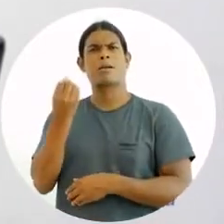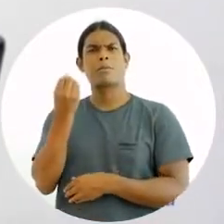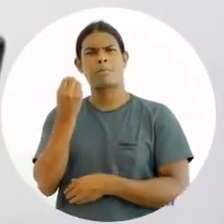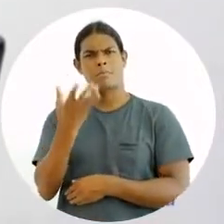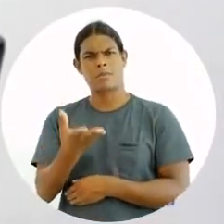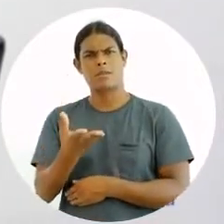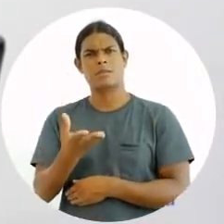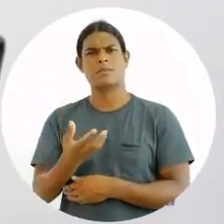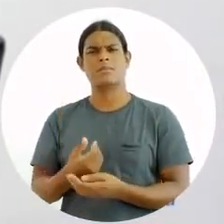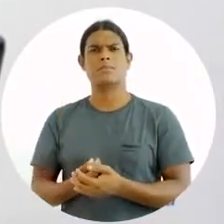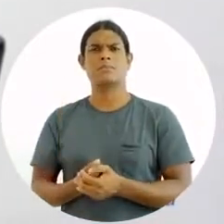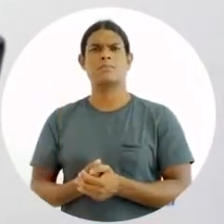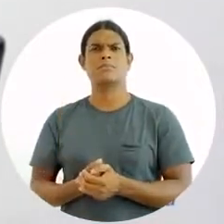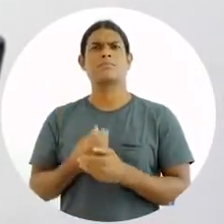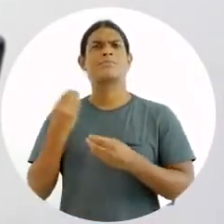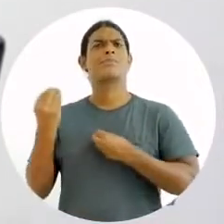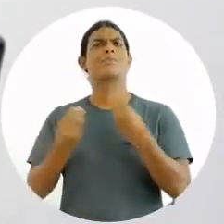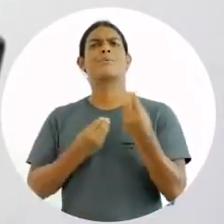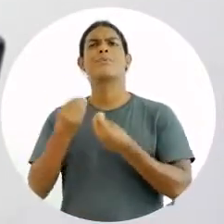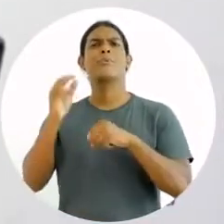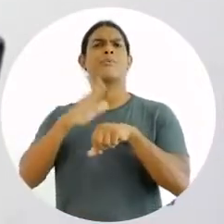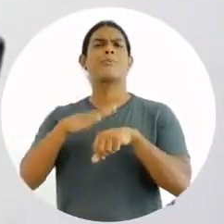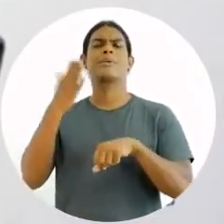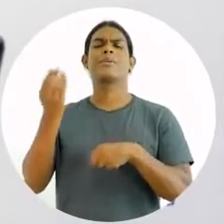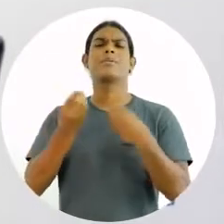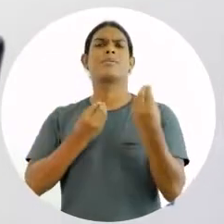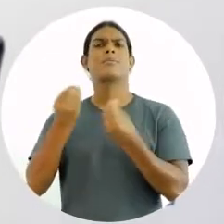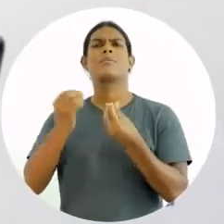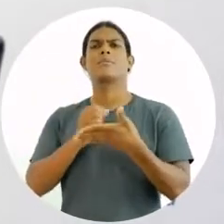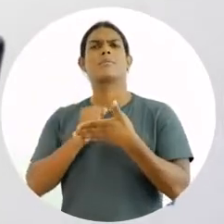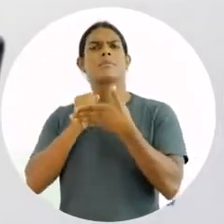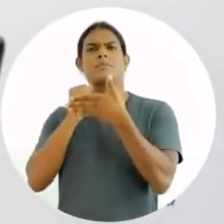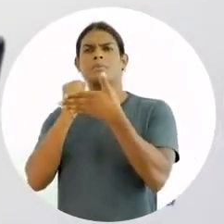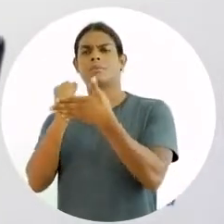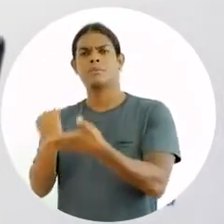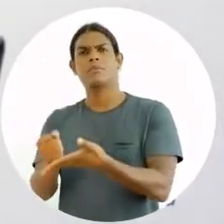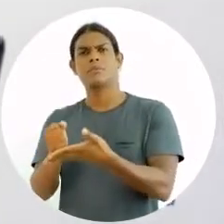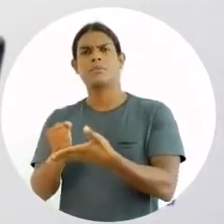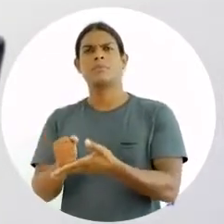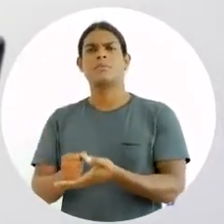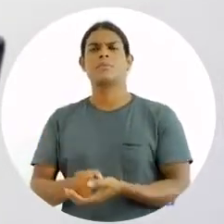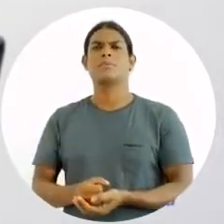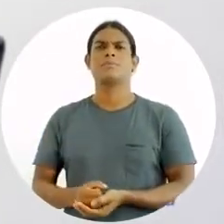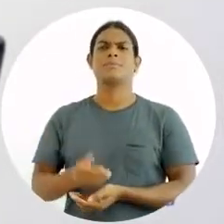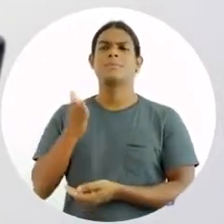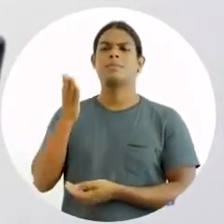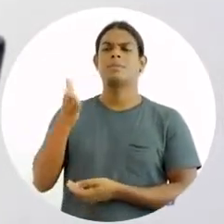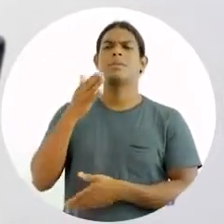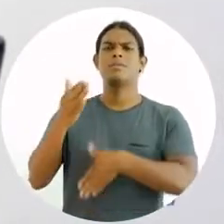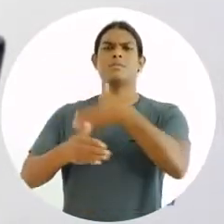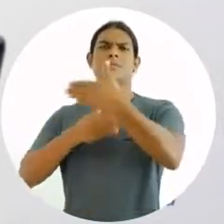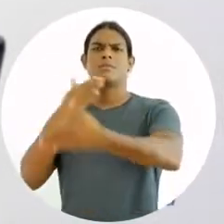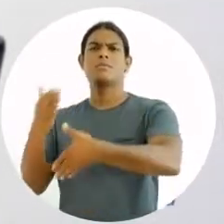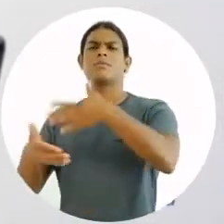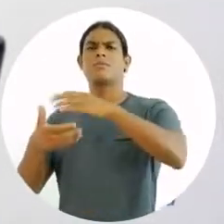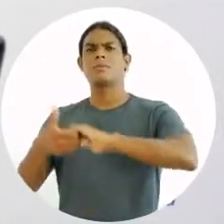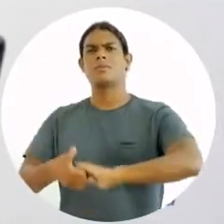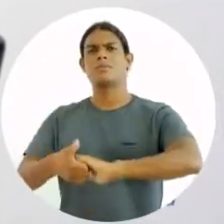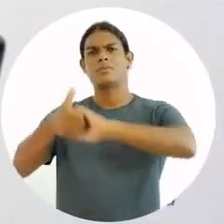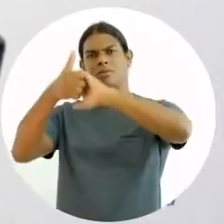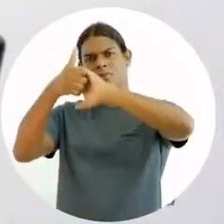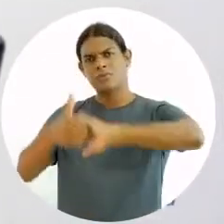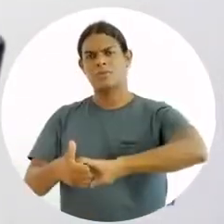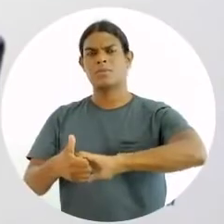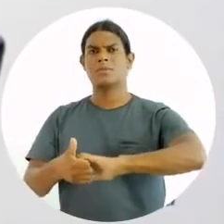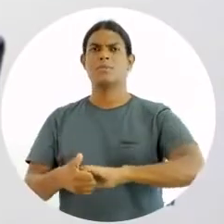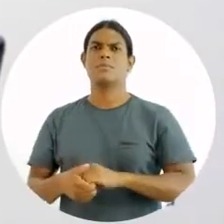O que eu posso melhorar? De que forma eu posso incentivar o meu funcionário para a melhoria do seu desempenho e, consequentemente, ao alcance dos